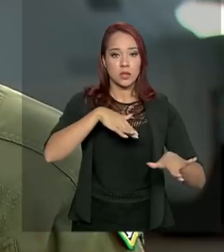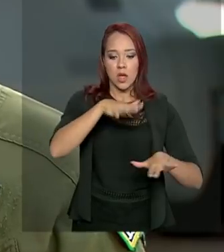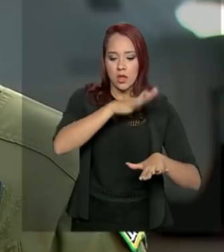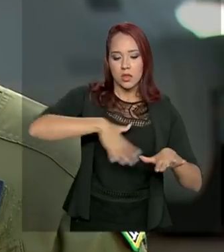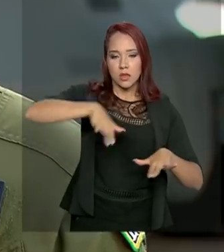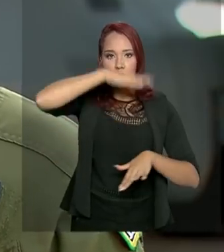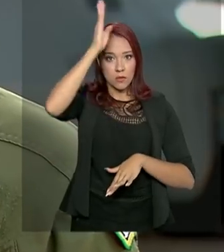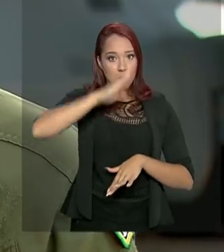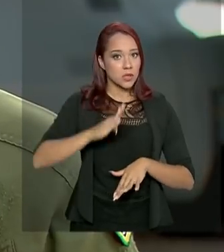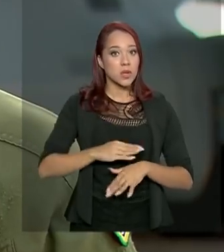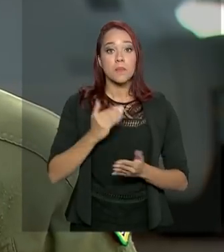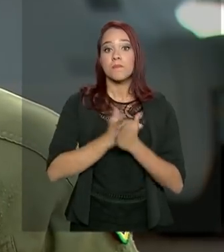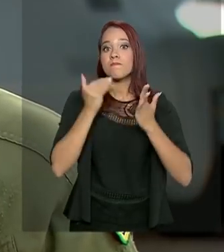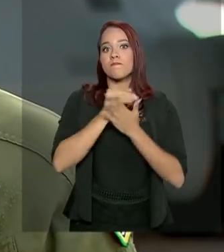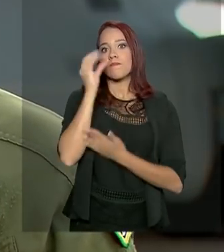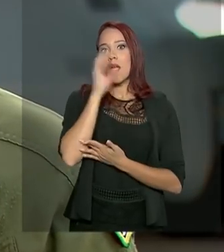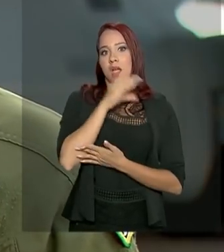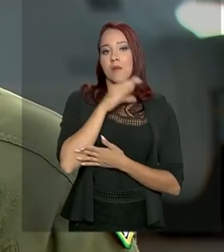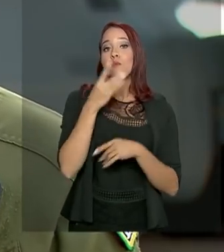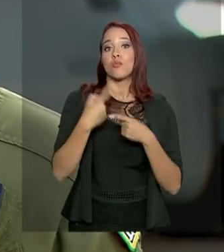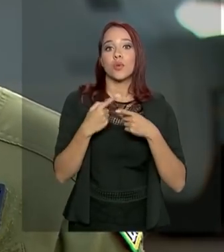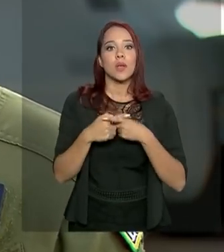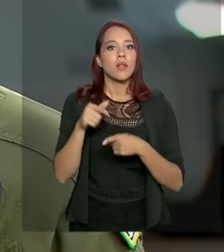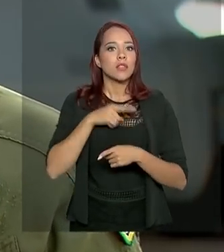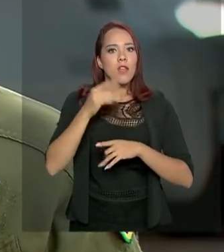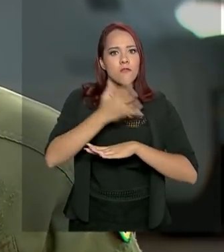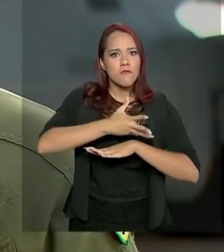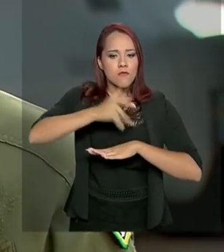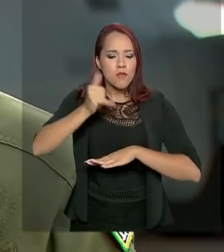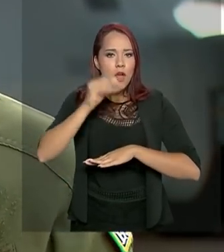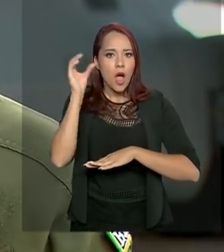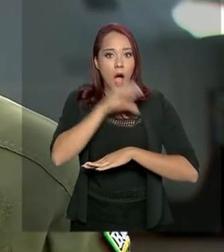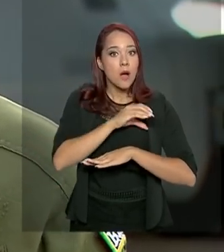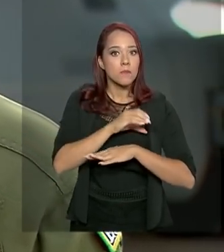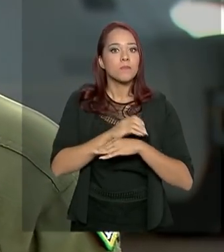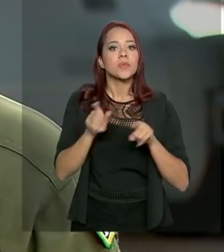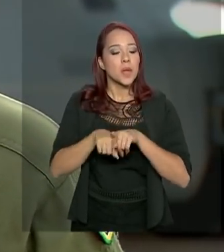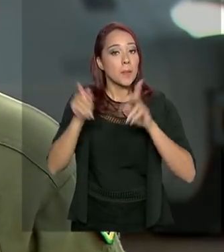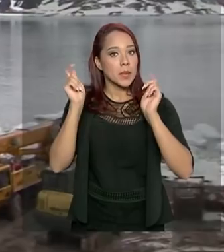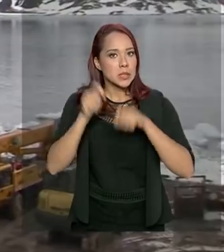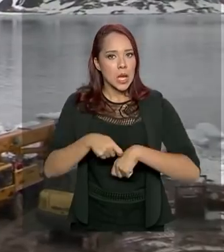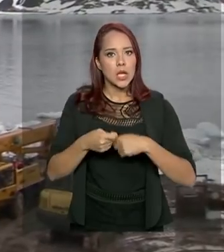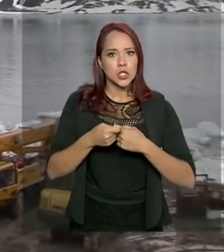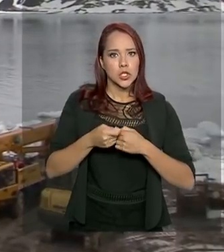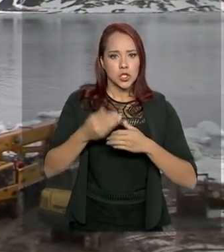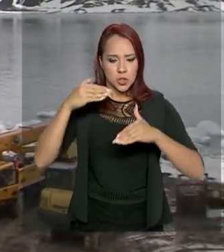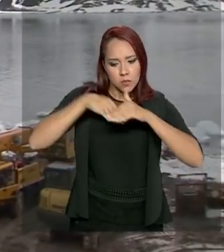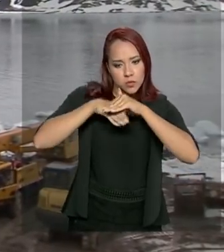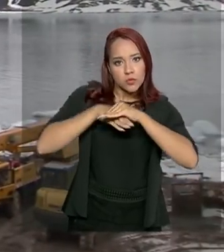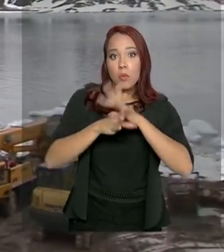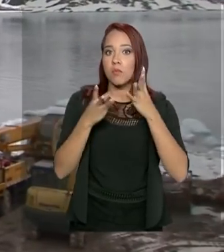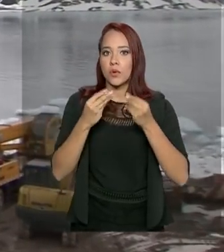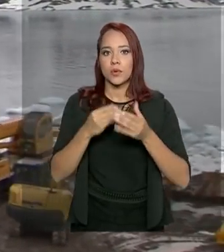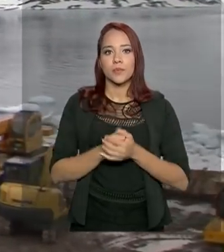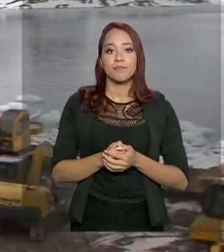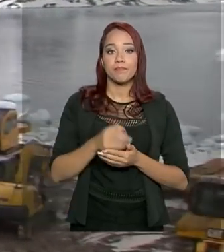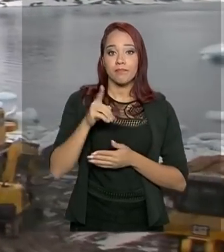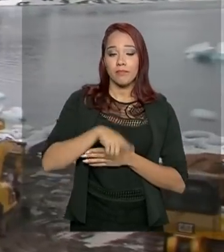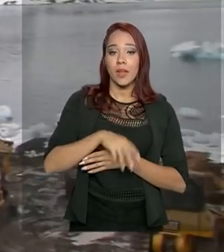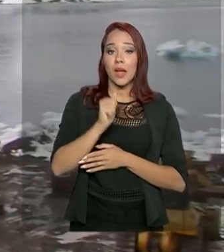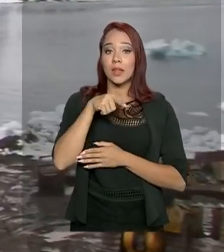brasileiro de uma forma muito mais rápida, porque ela tem uma velocidade muito boa e uma capacidade de carga muito boa. Na Antártida, o programa de